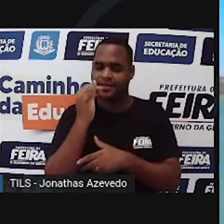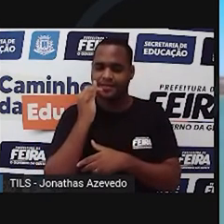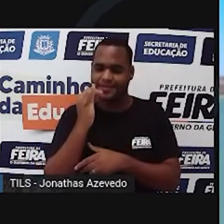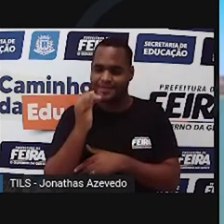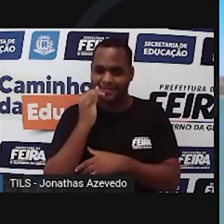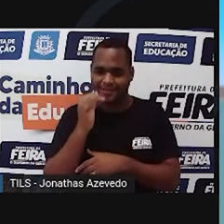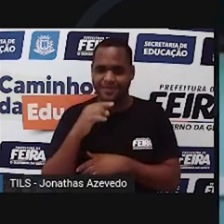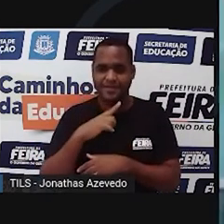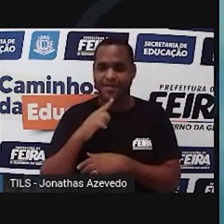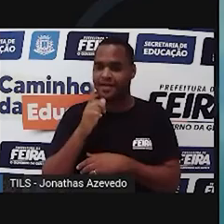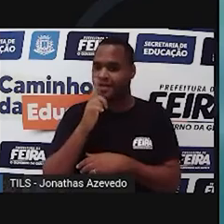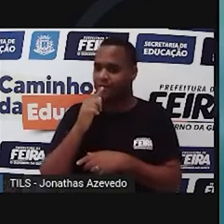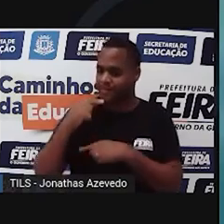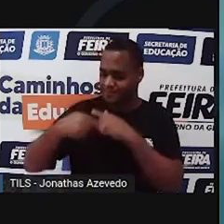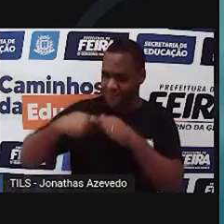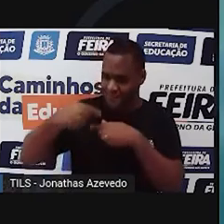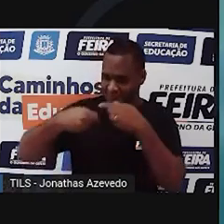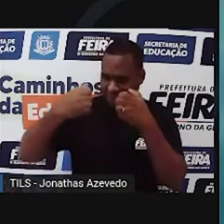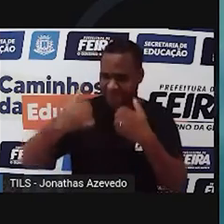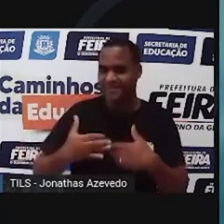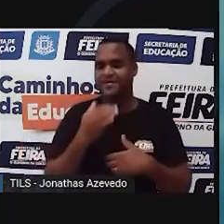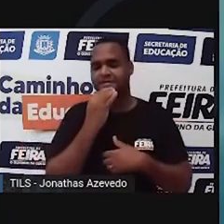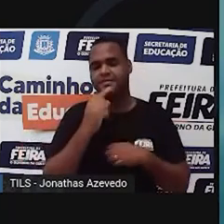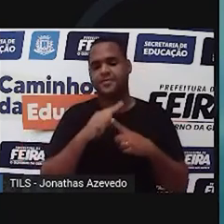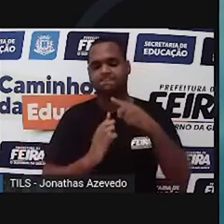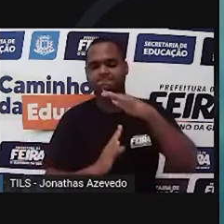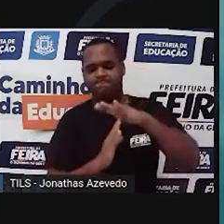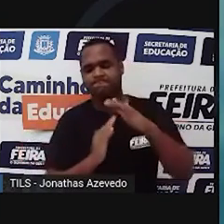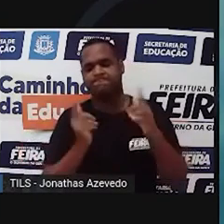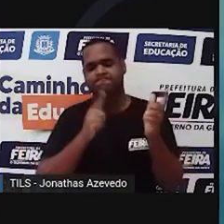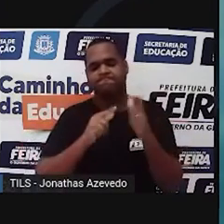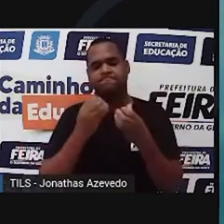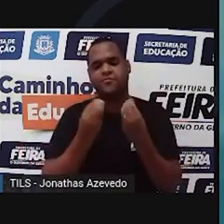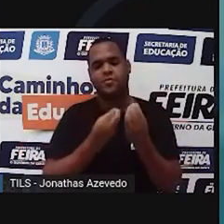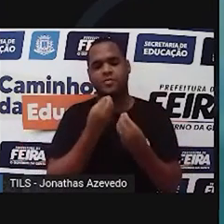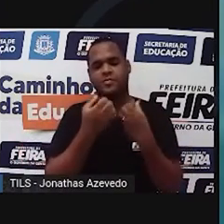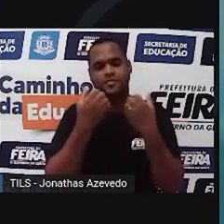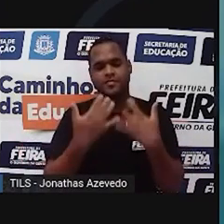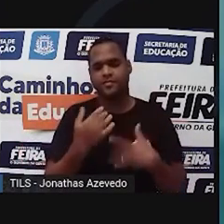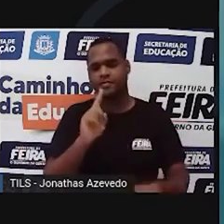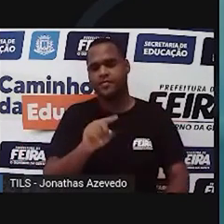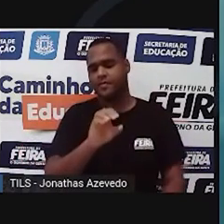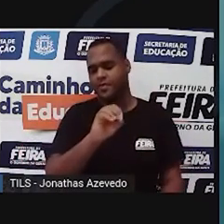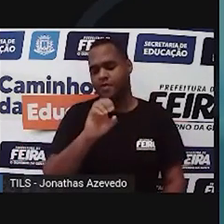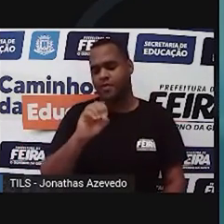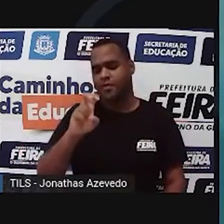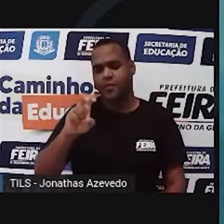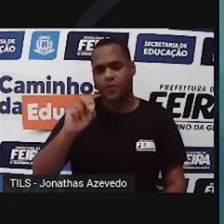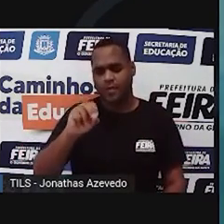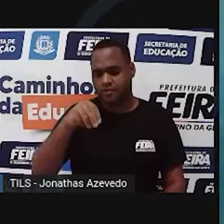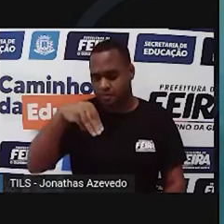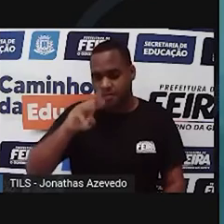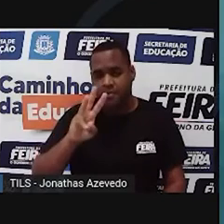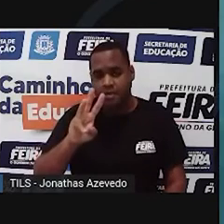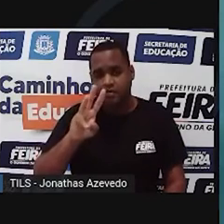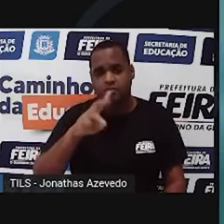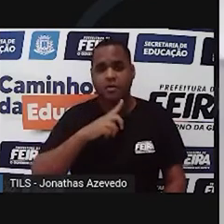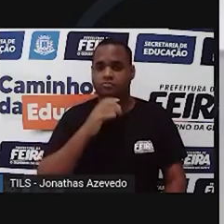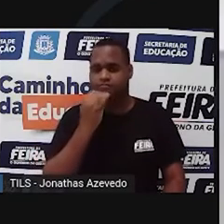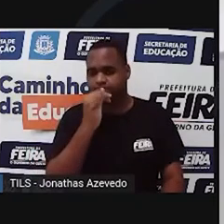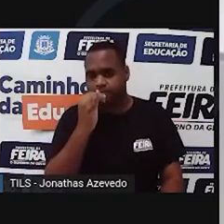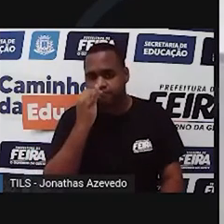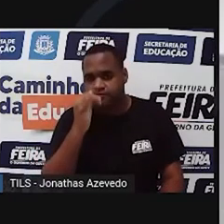hidroeletricidade. Nós temos uma capacidade instalada dessa usina de cerca de mil megawatts de energia.